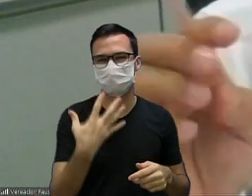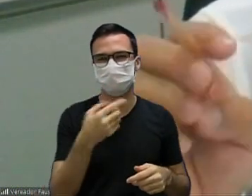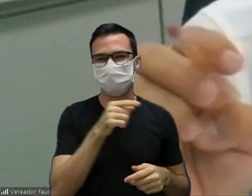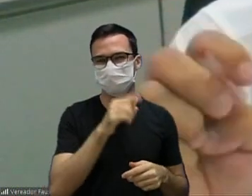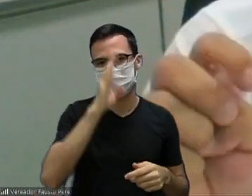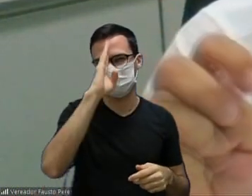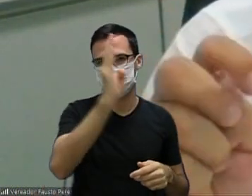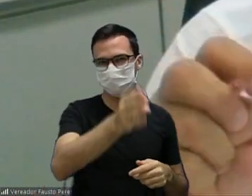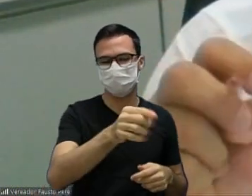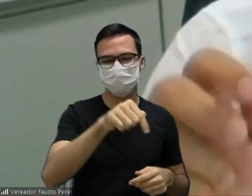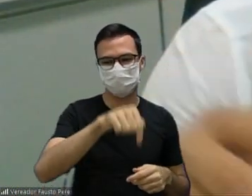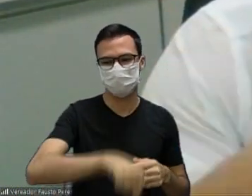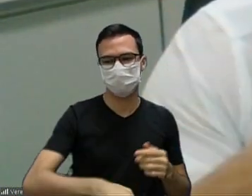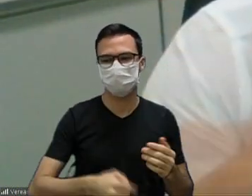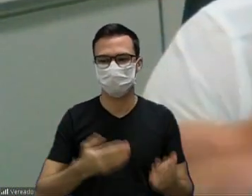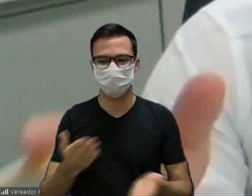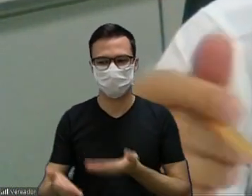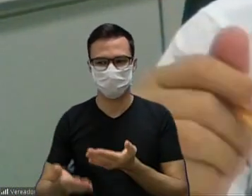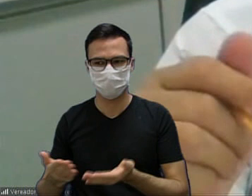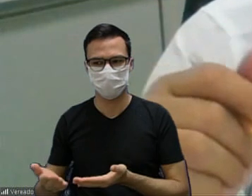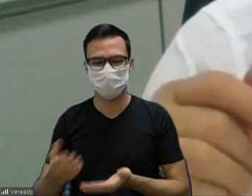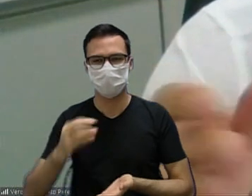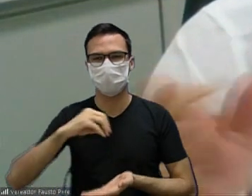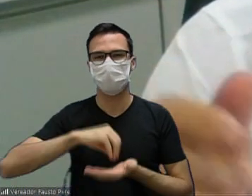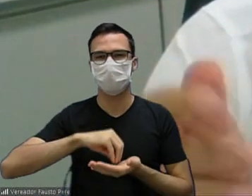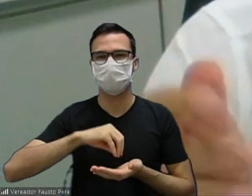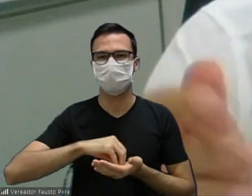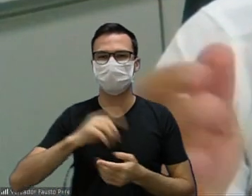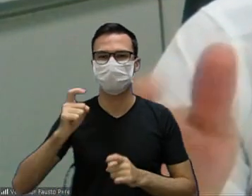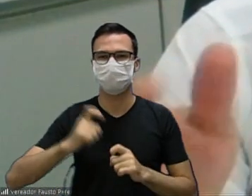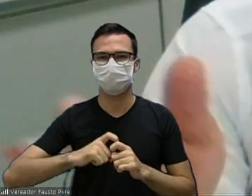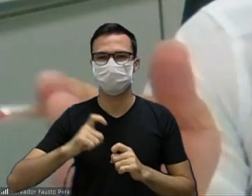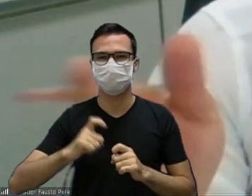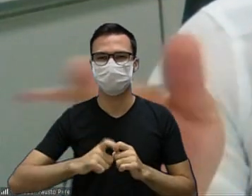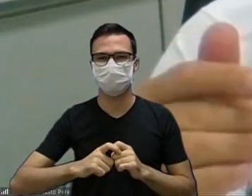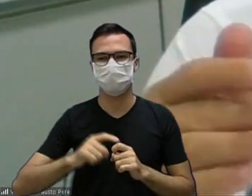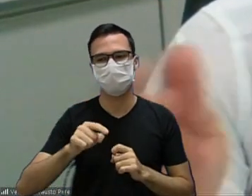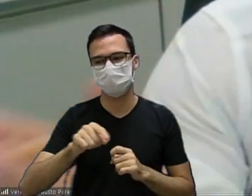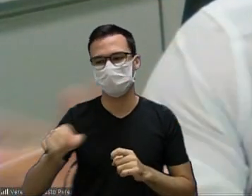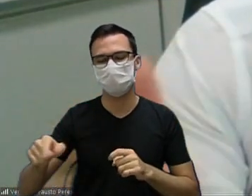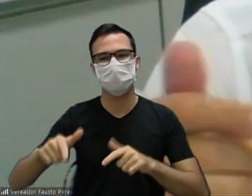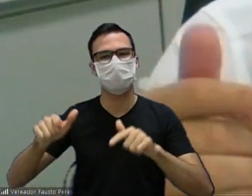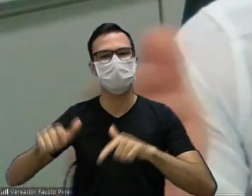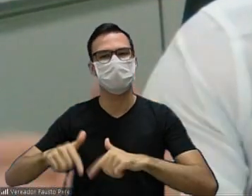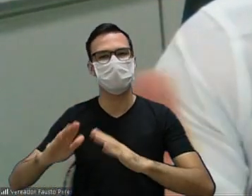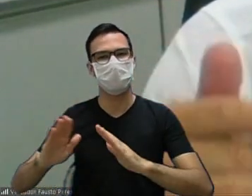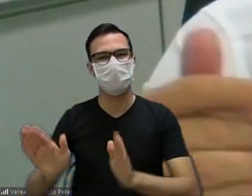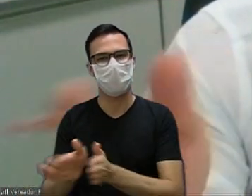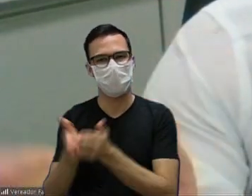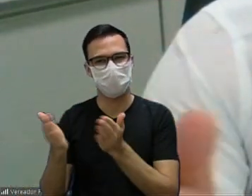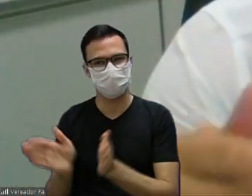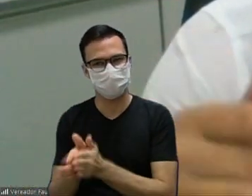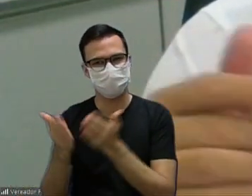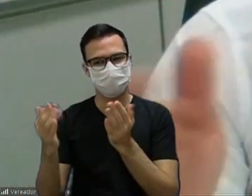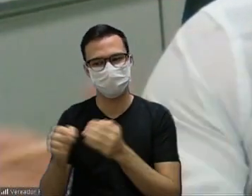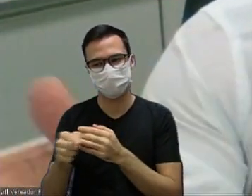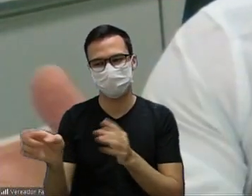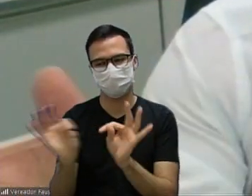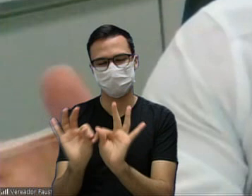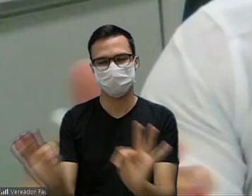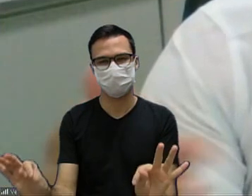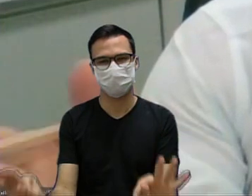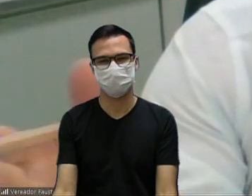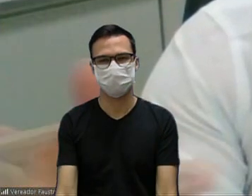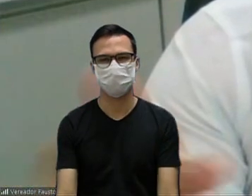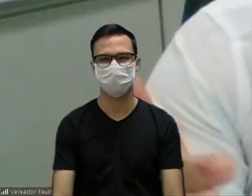específico para atender a nossa população pela falta de médico principalmente nas periferias nos bairros mais carentes mais simples